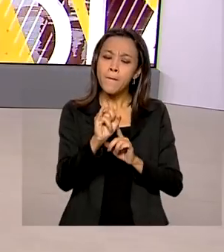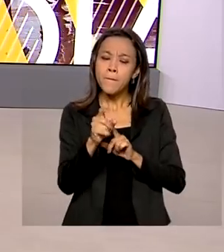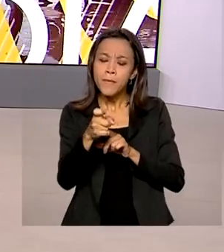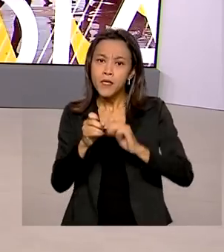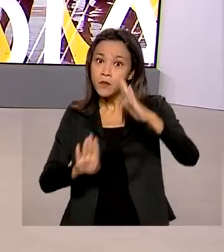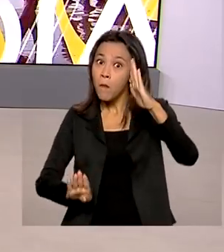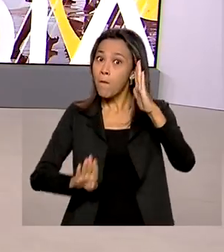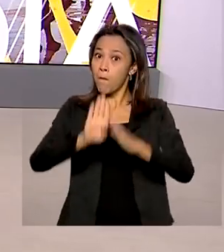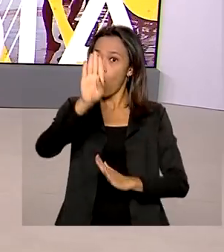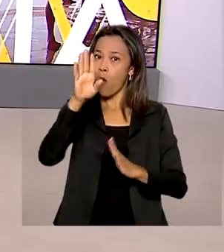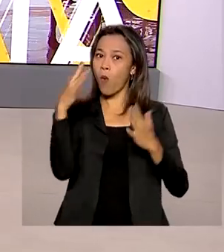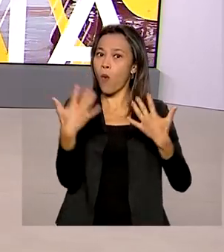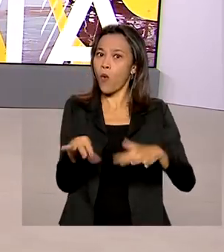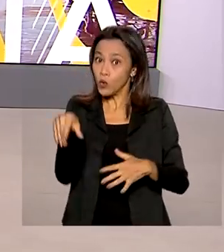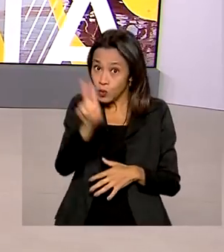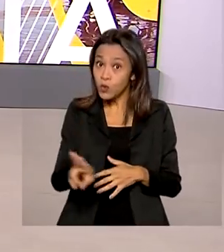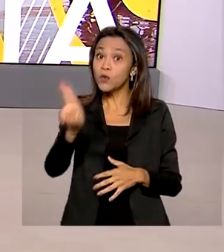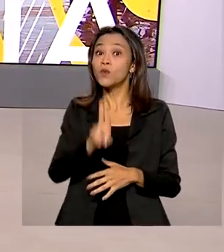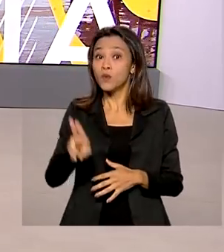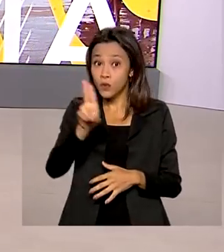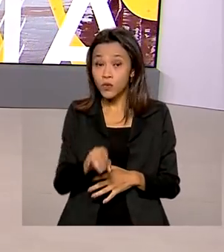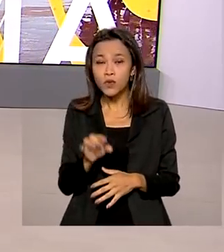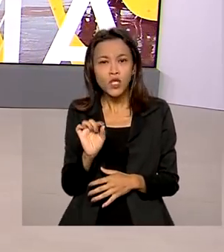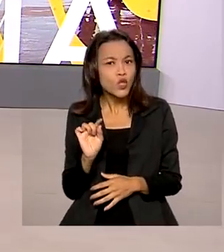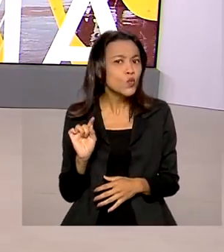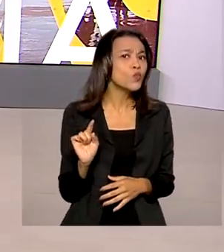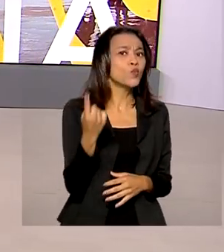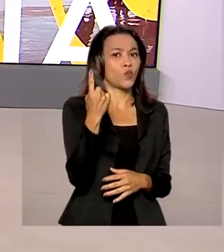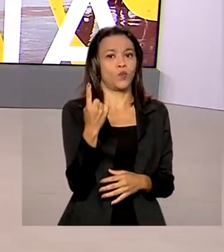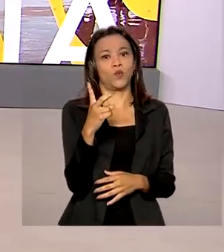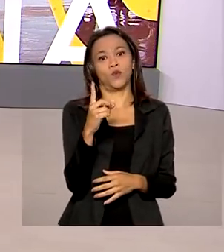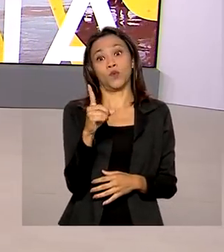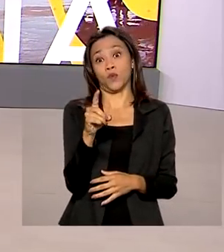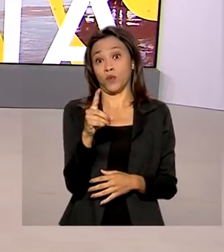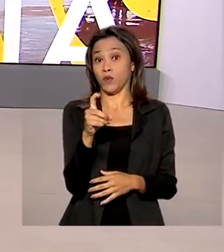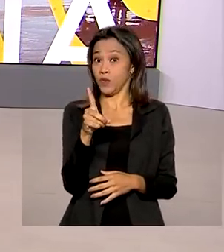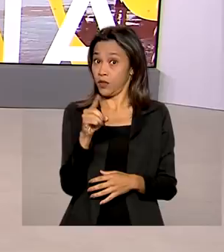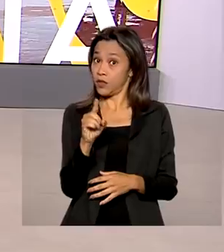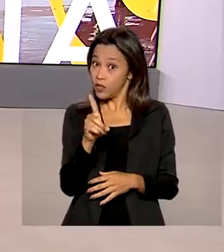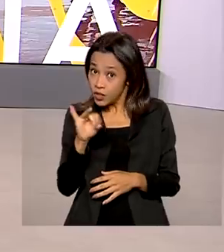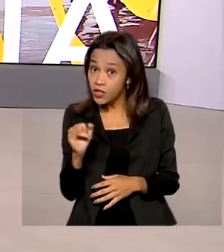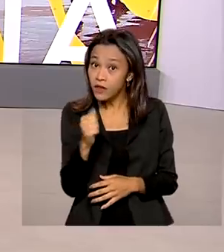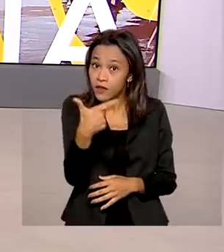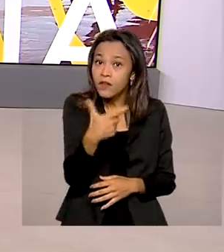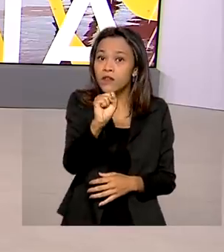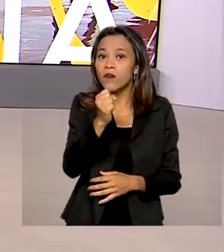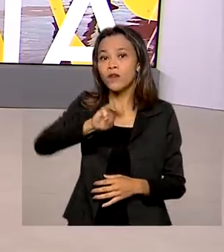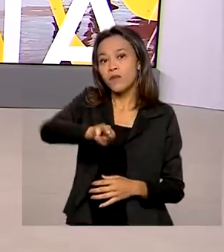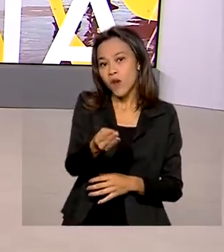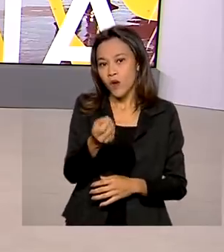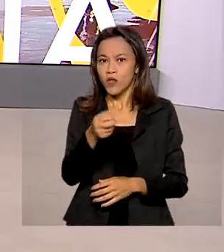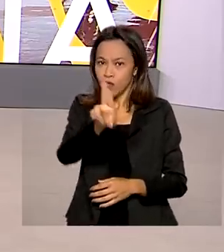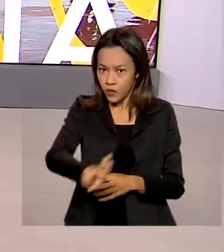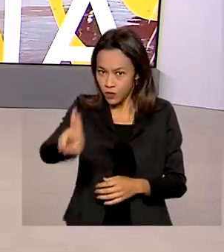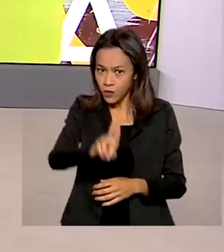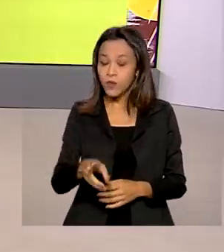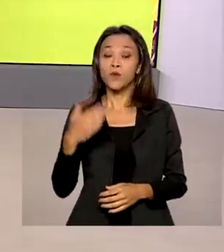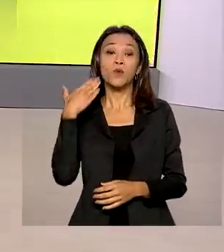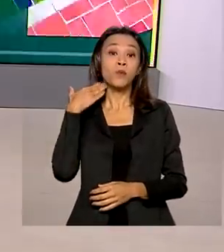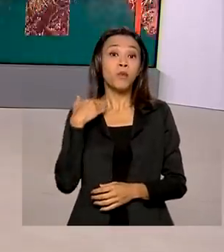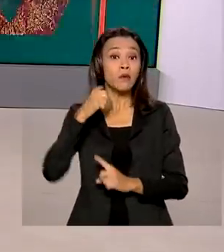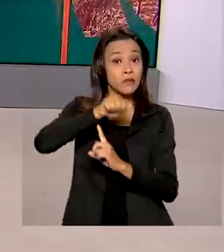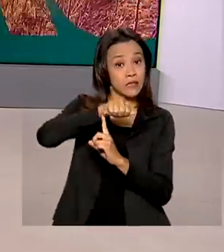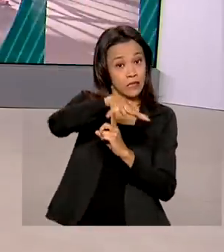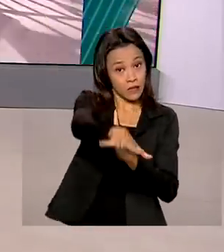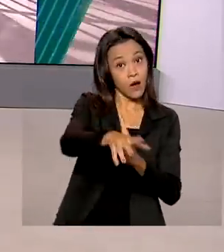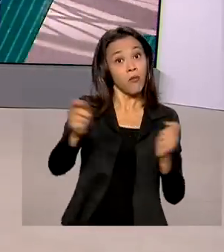junho, recorde de transações em um único dia, quase 28 milhões de operações. O sistema do Banco Central permite a